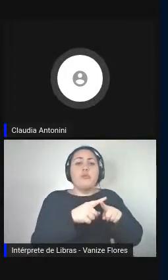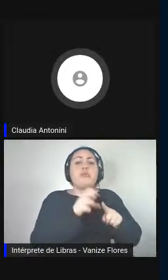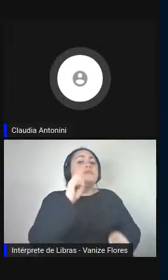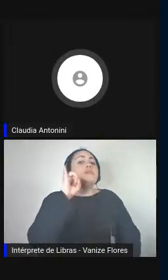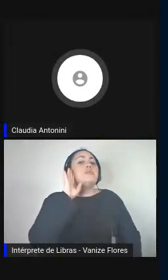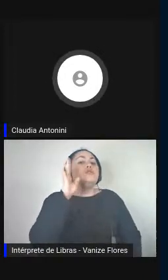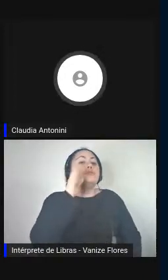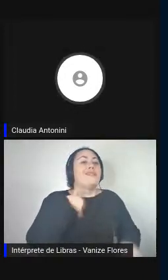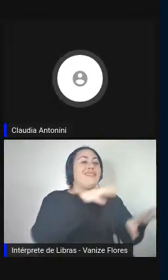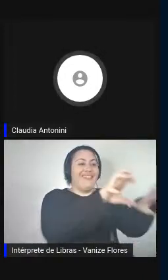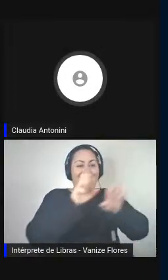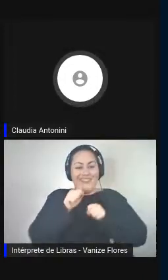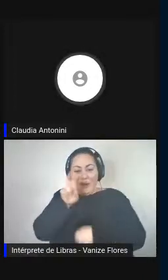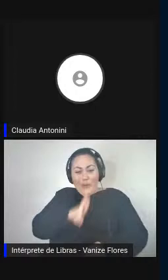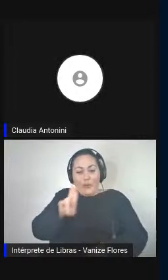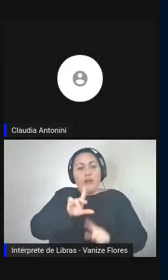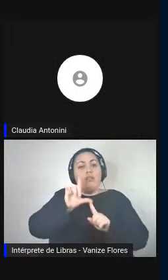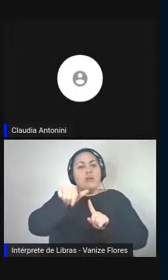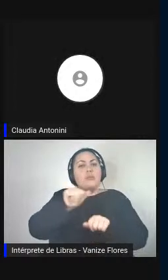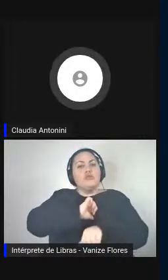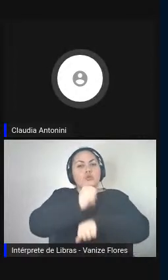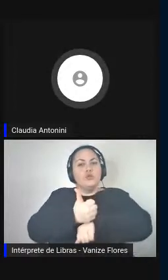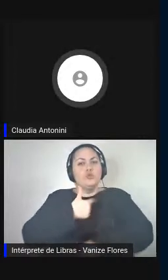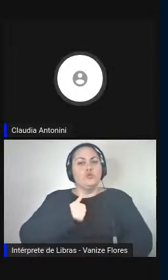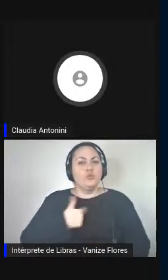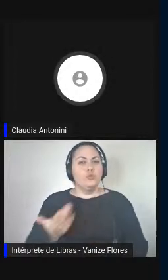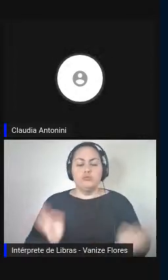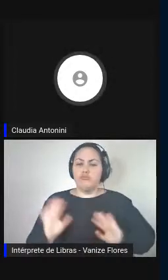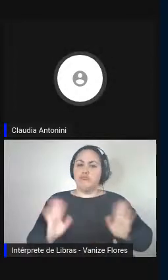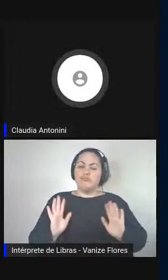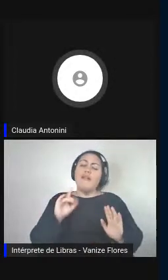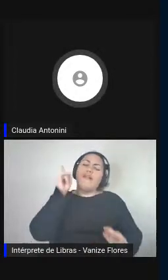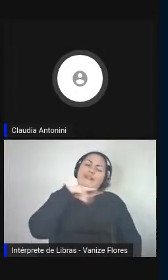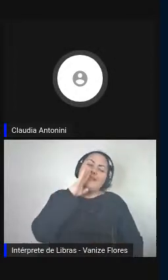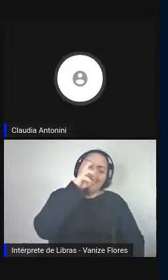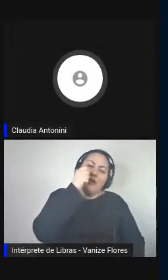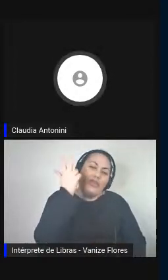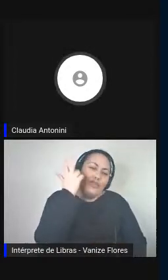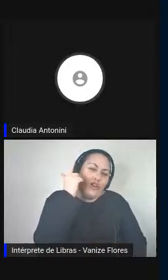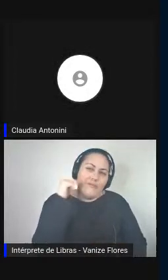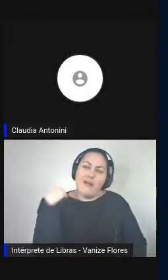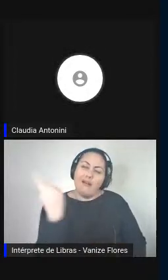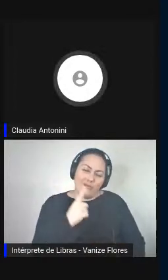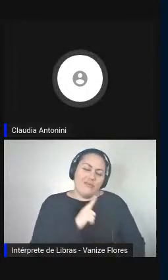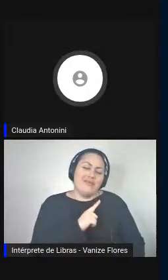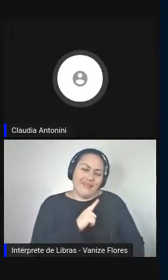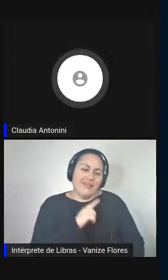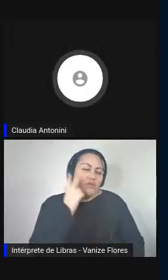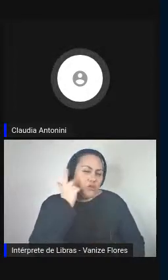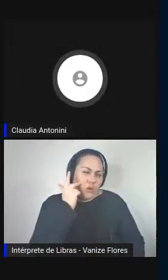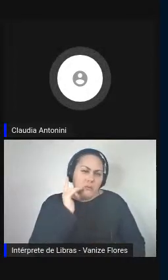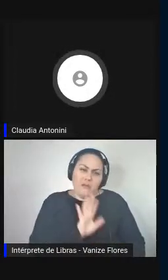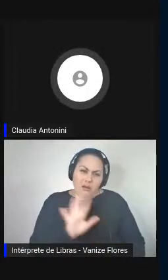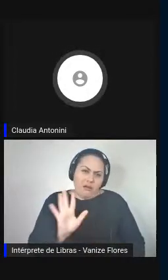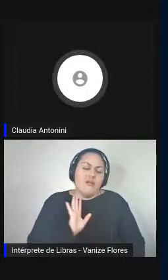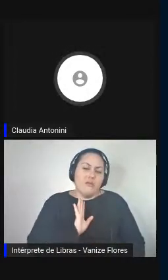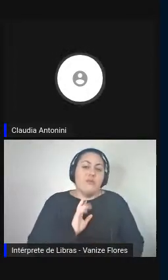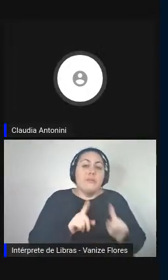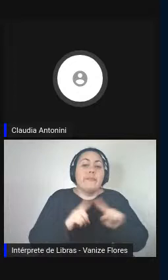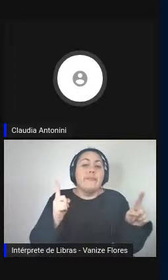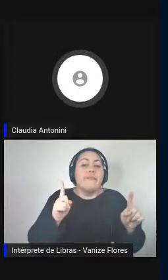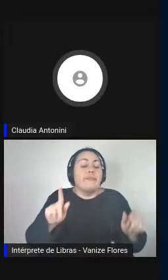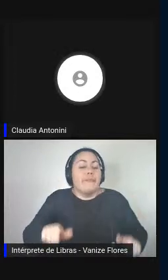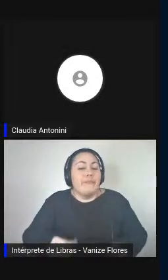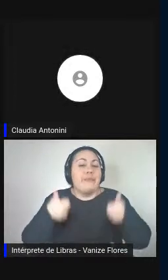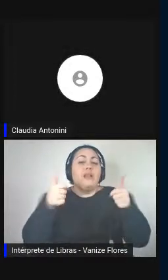são resistências normais e é normal, natural que existam, mas seria mais útil para a